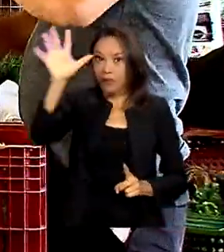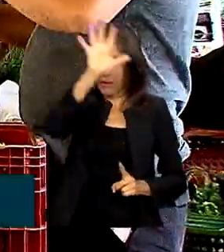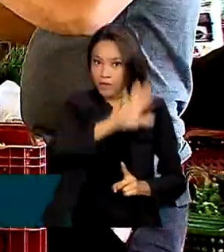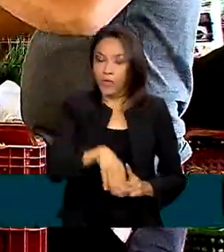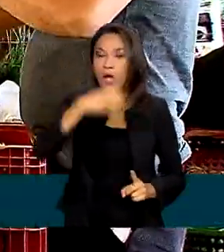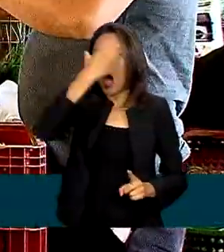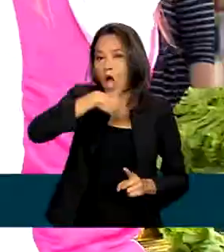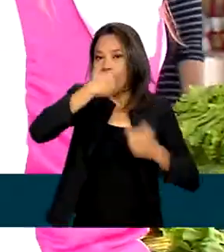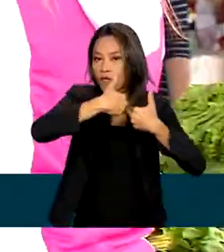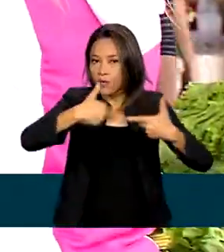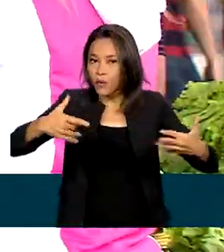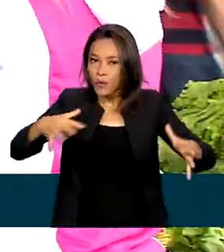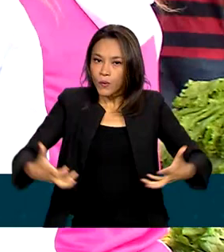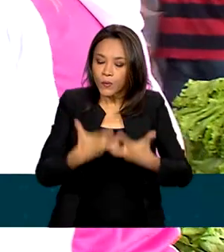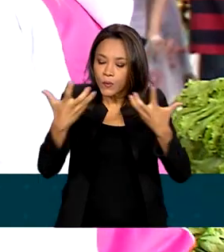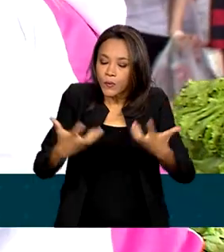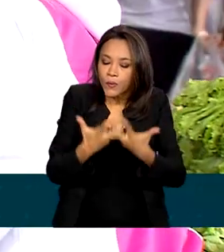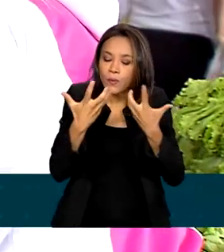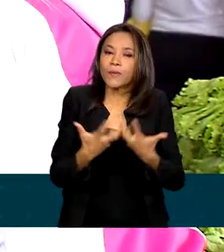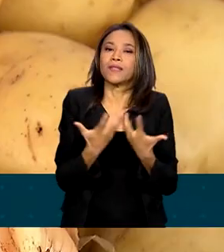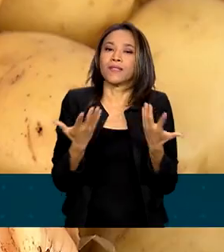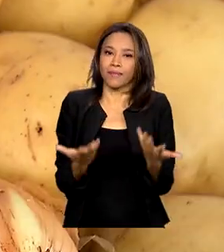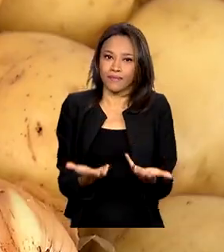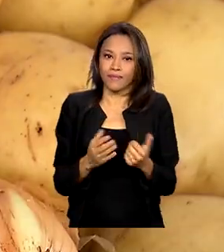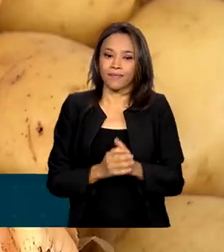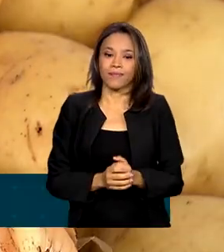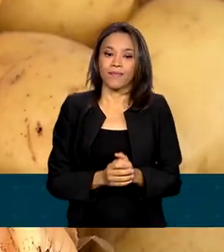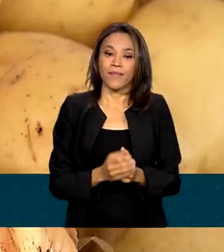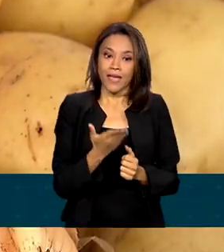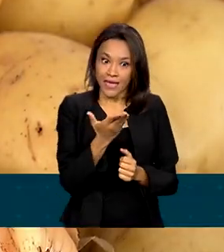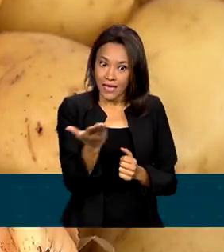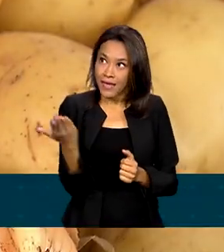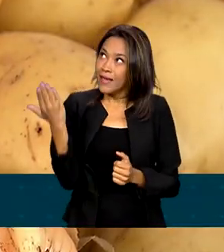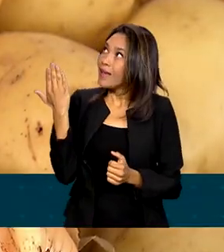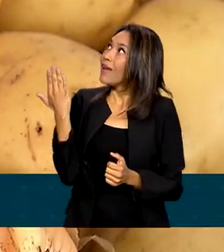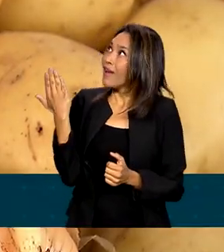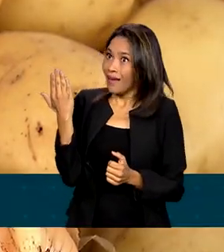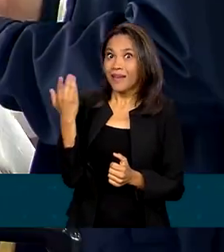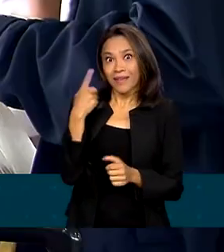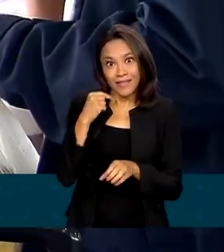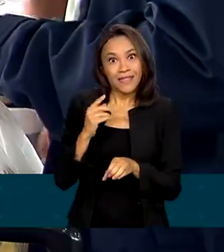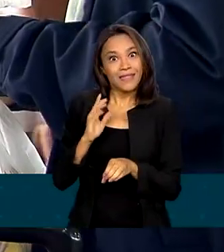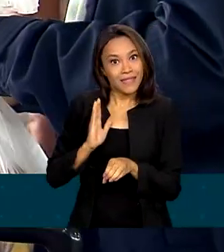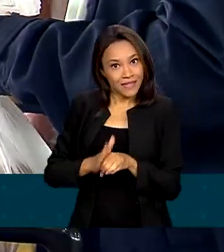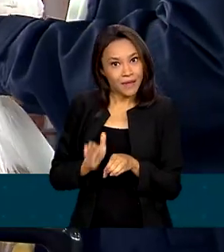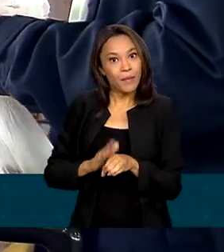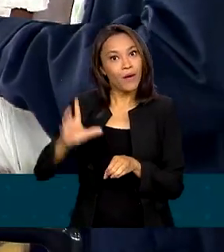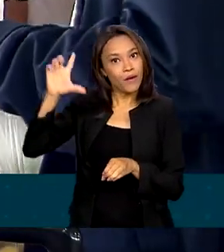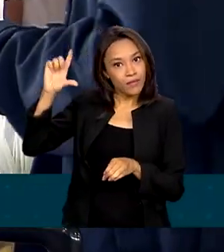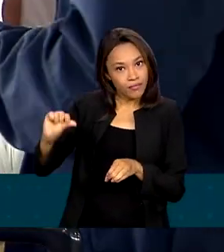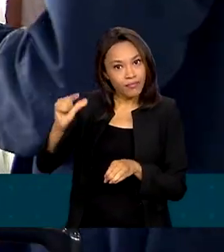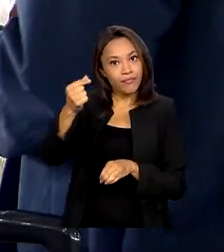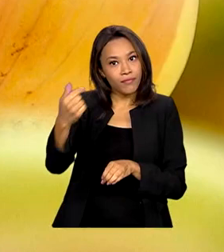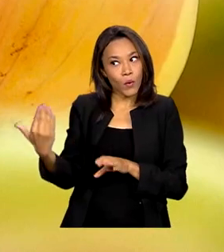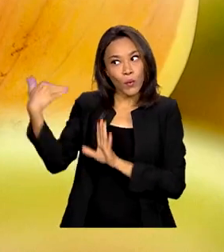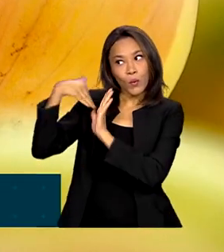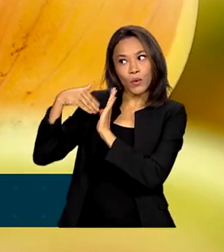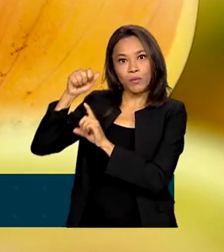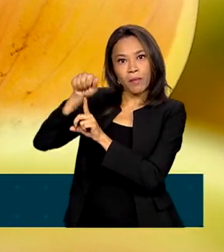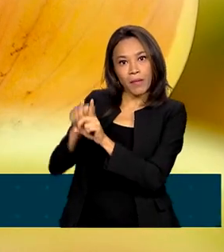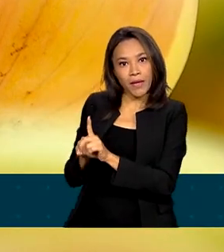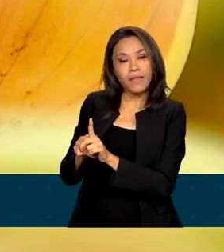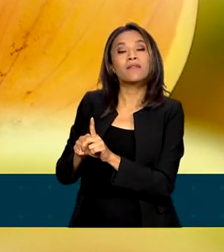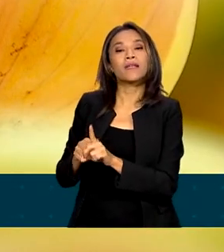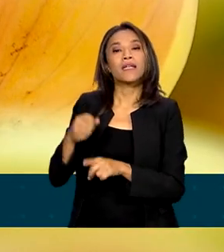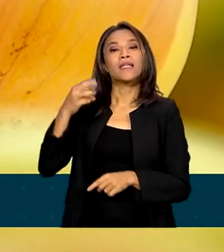frutas, legumes e hortaliças do país. E a cebola mostrou queda no preço no último mês de mais de